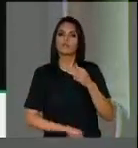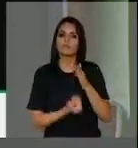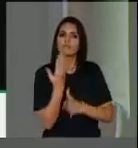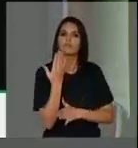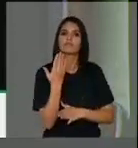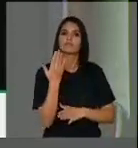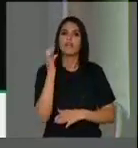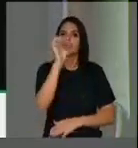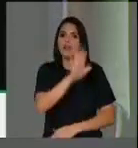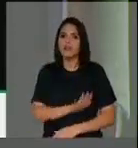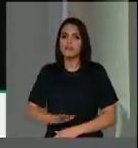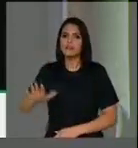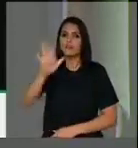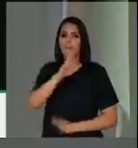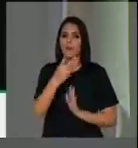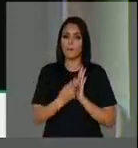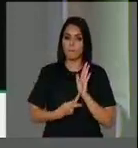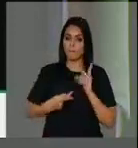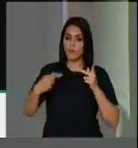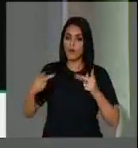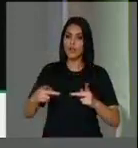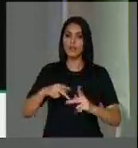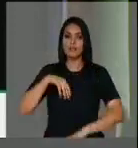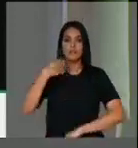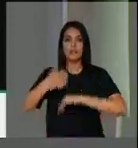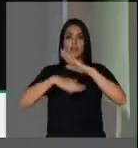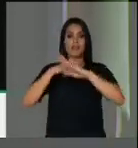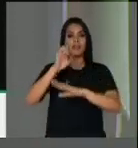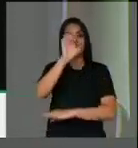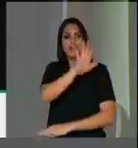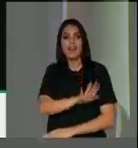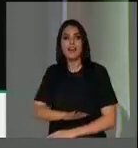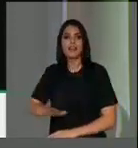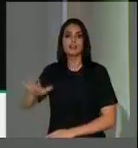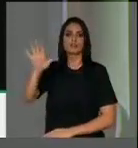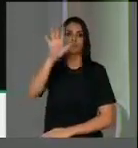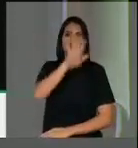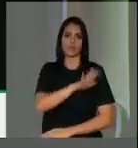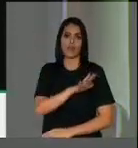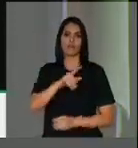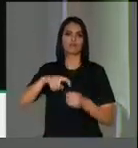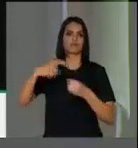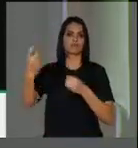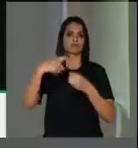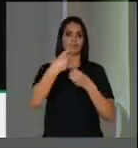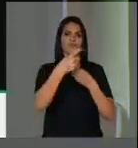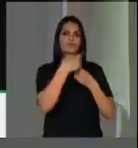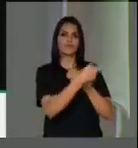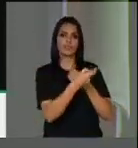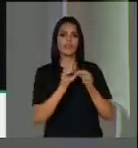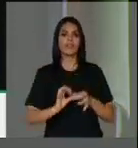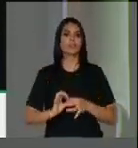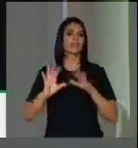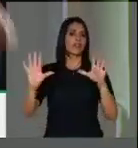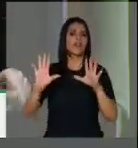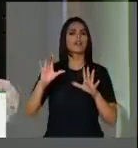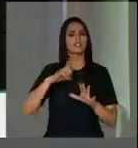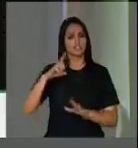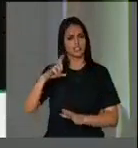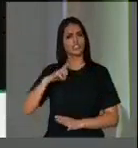e para um projeto de desenvolvimento nacional independente e que atendesse os direitos dos trabalhadores do povo.